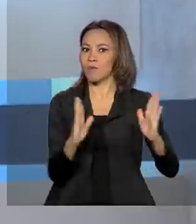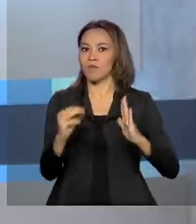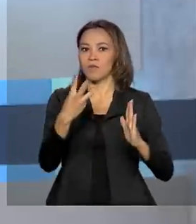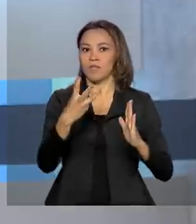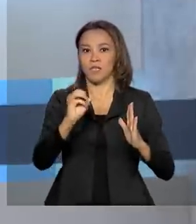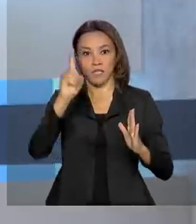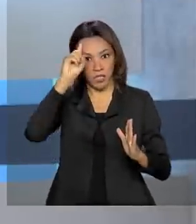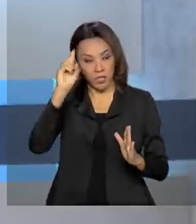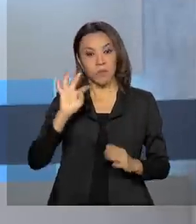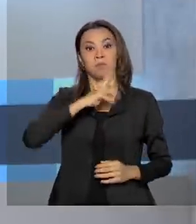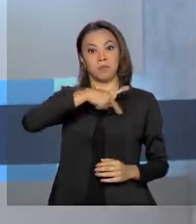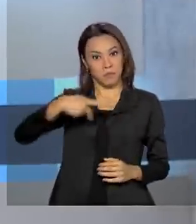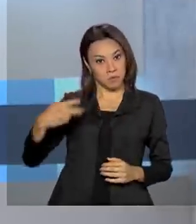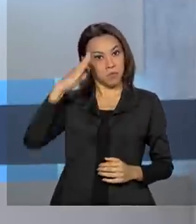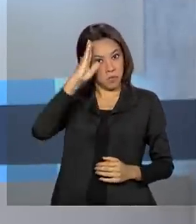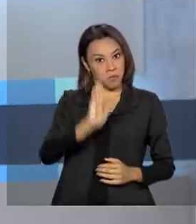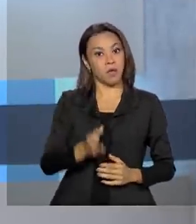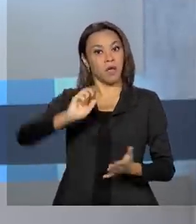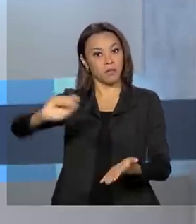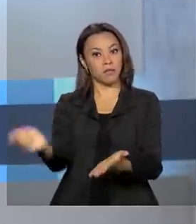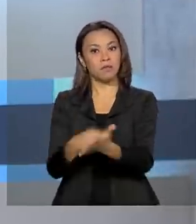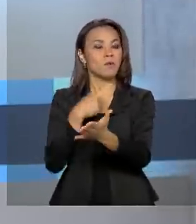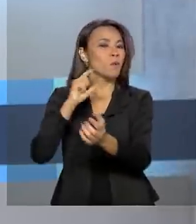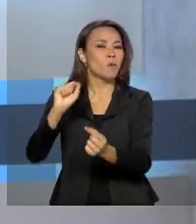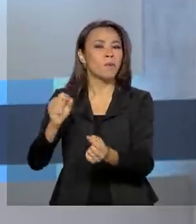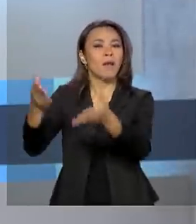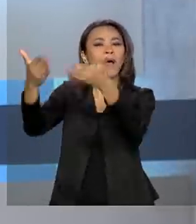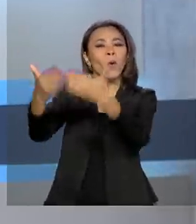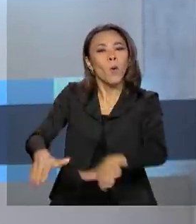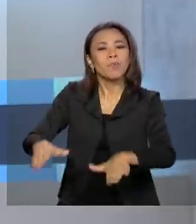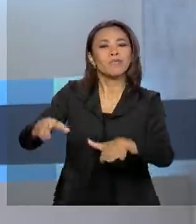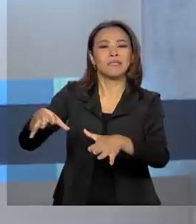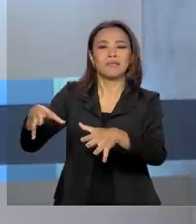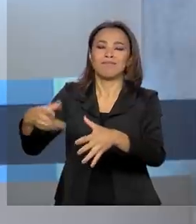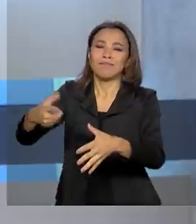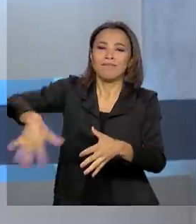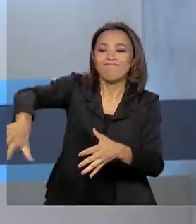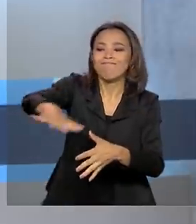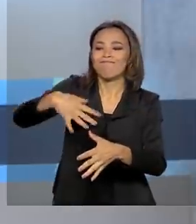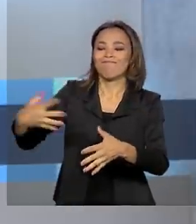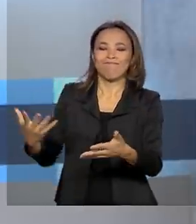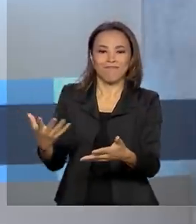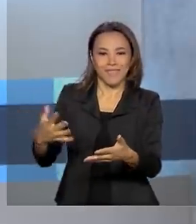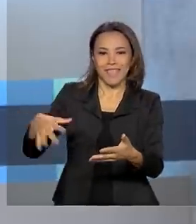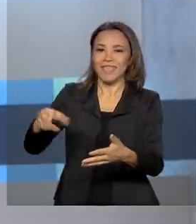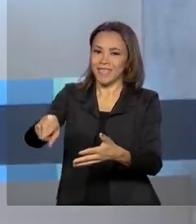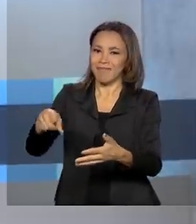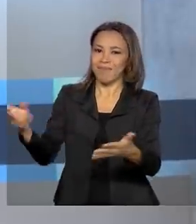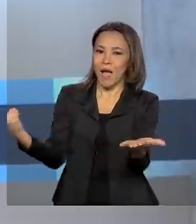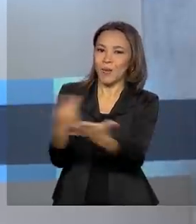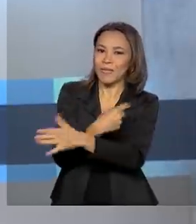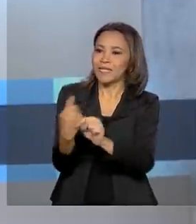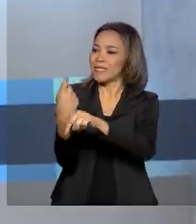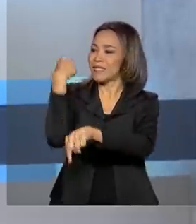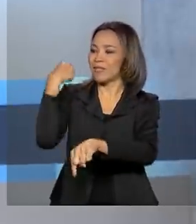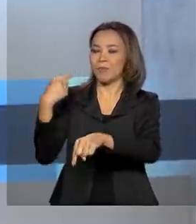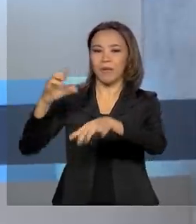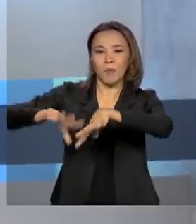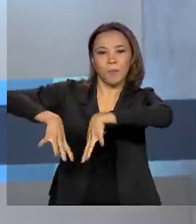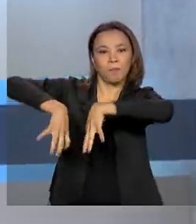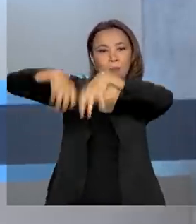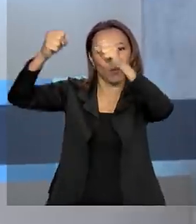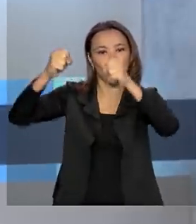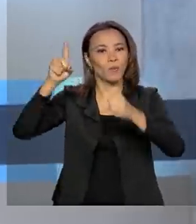Bolsonaro assinou medida provisória para compensar as perdas sofridas pela população afetada com a falha no abastecimento,